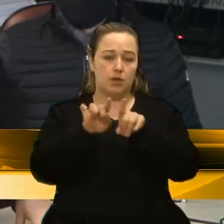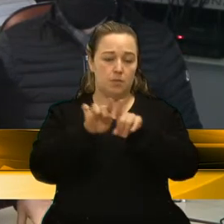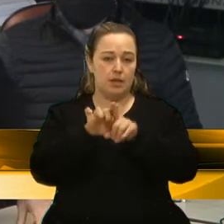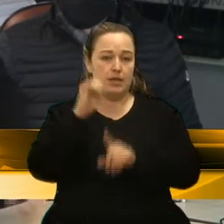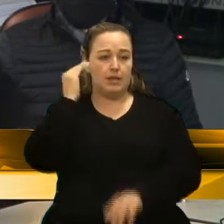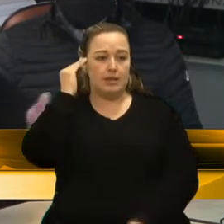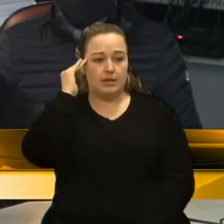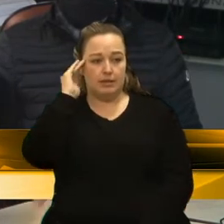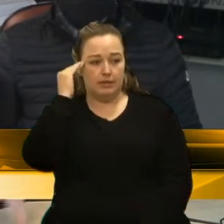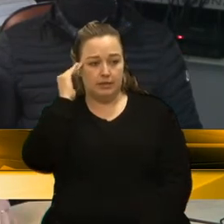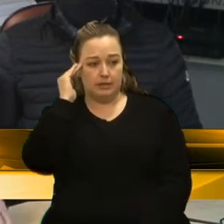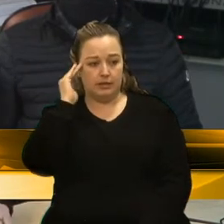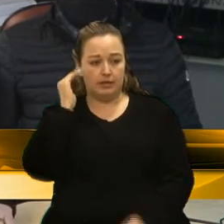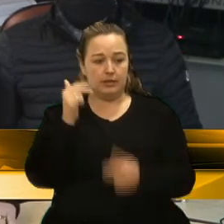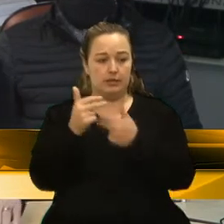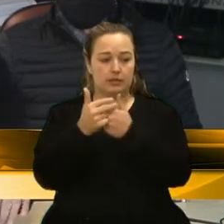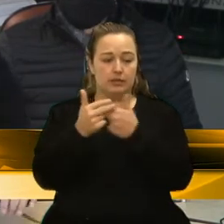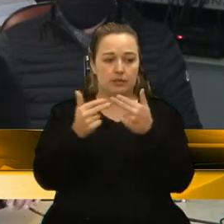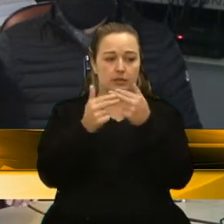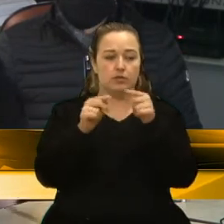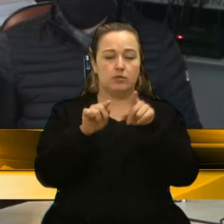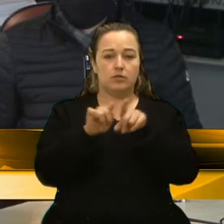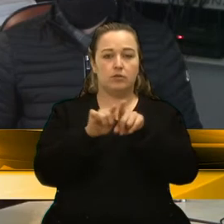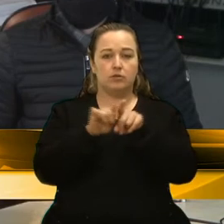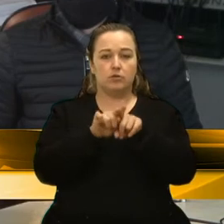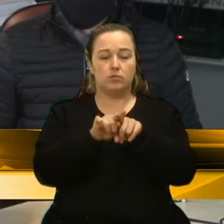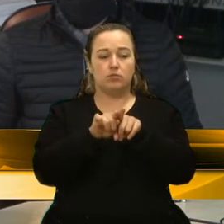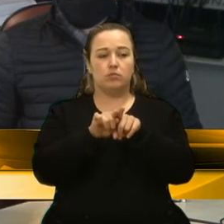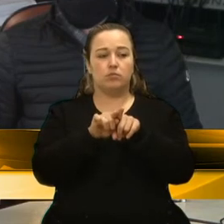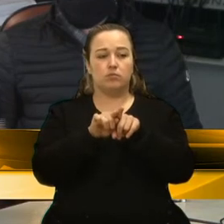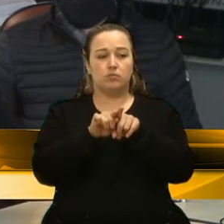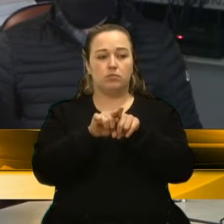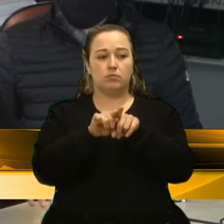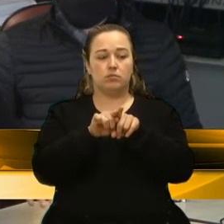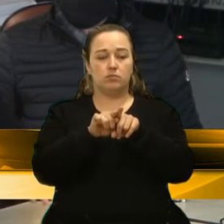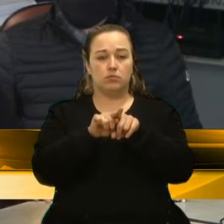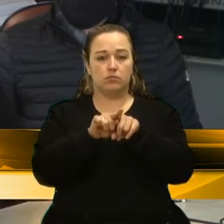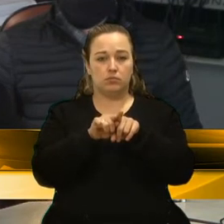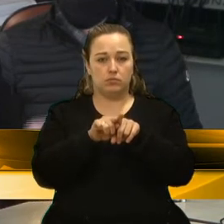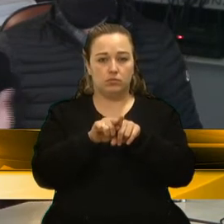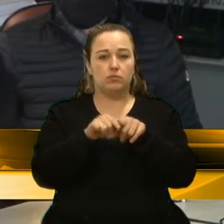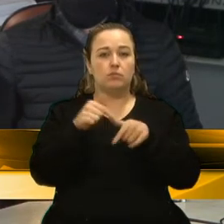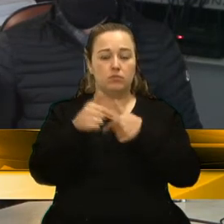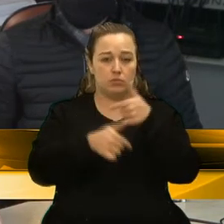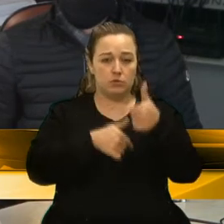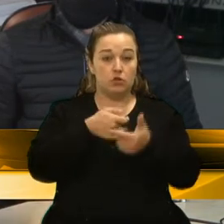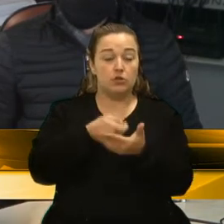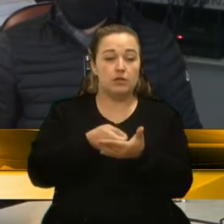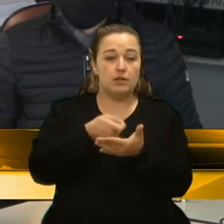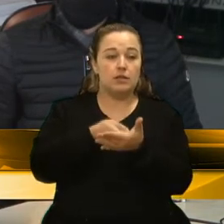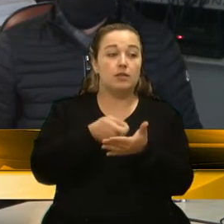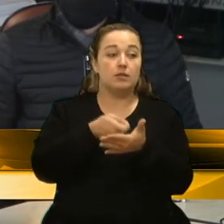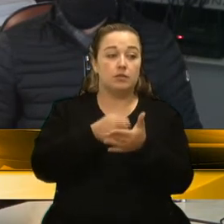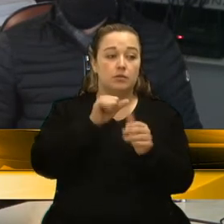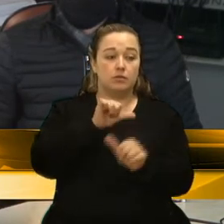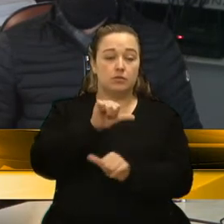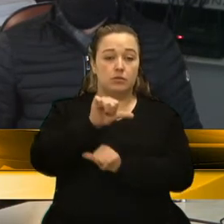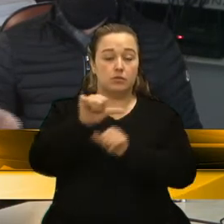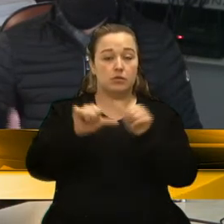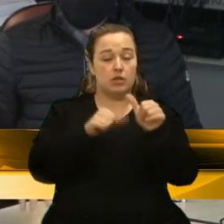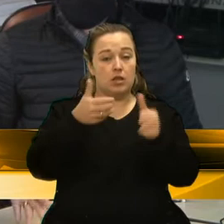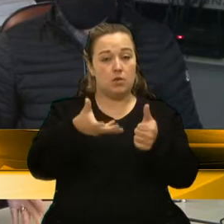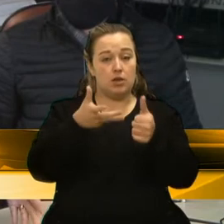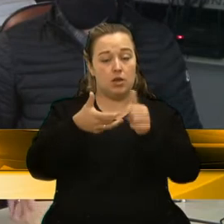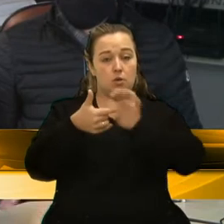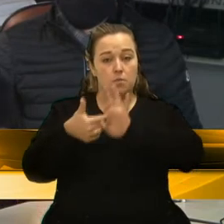50%. Então, por isso, eu não tenho nenhum período de vergonha de mudar, então, aqui o meu voto, vou